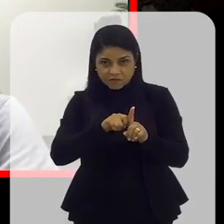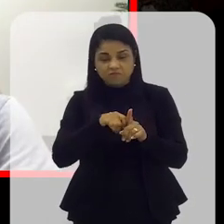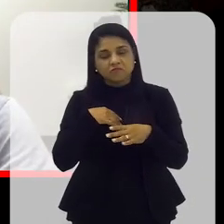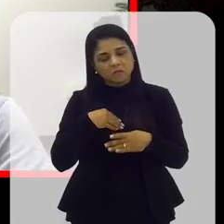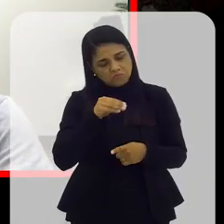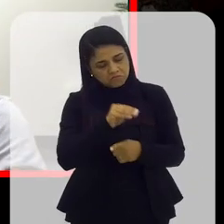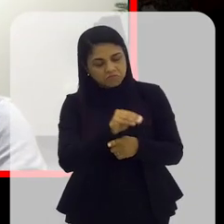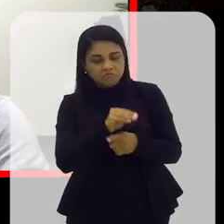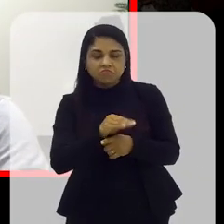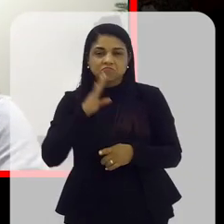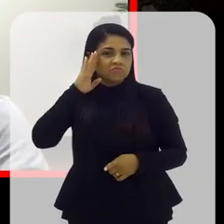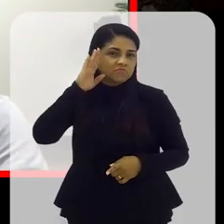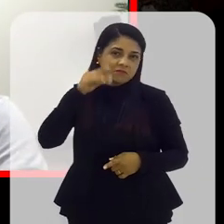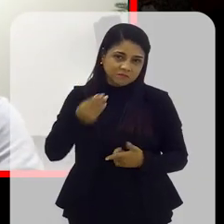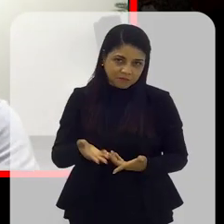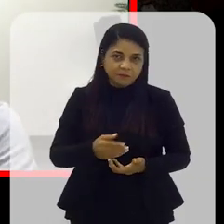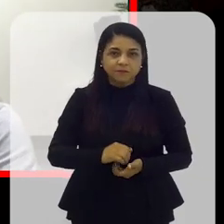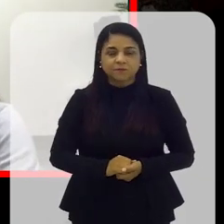necessários, Juliana.